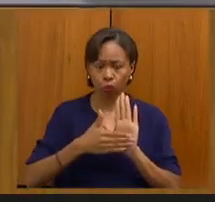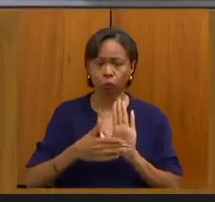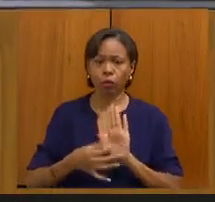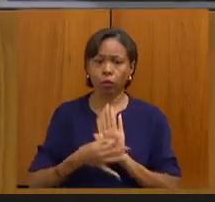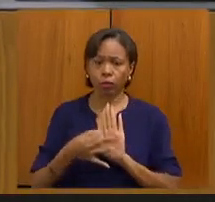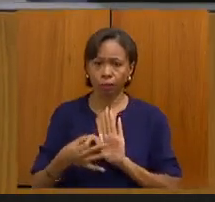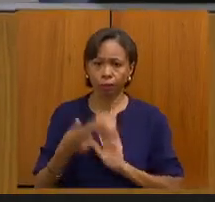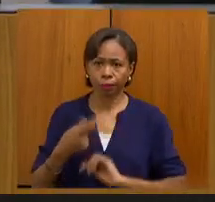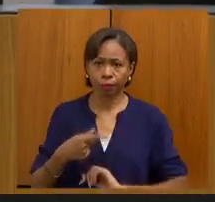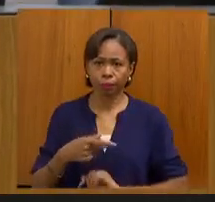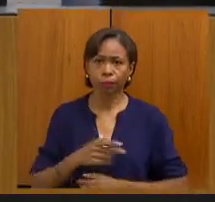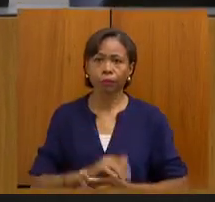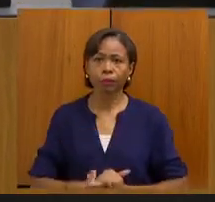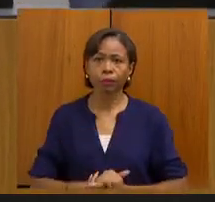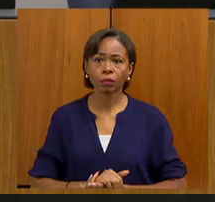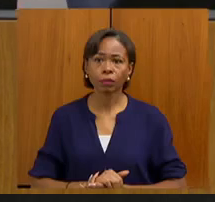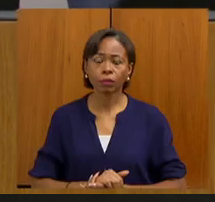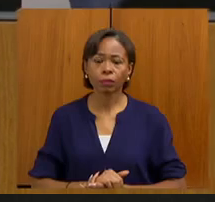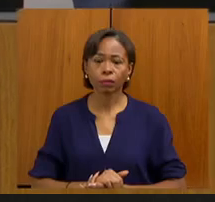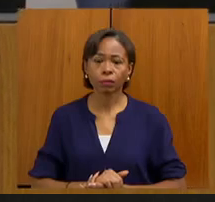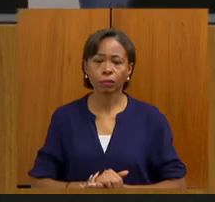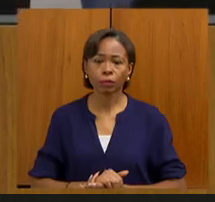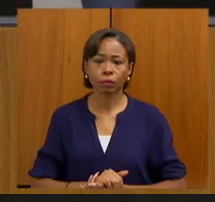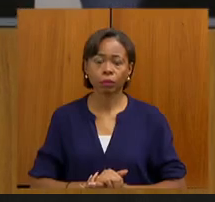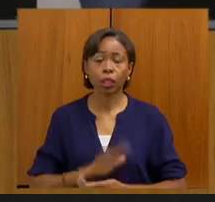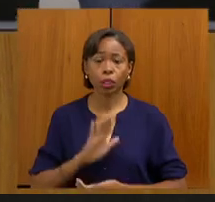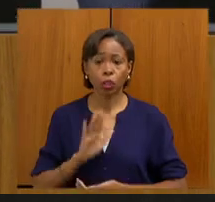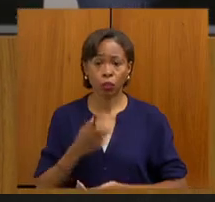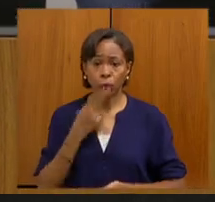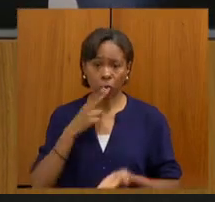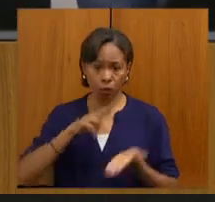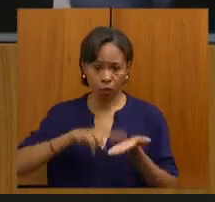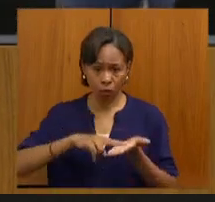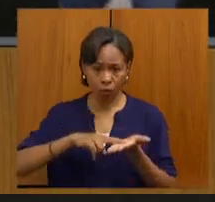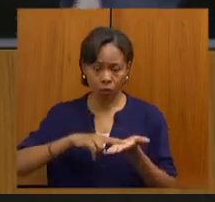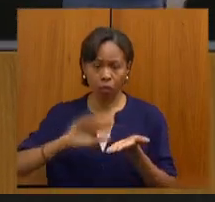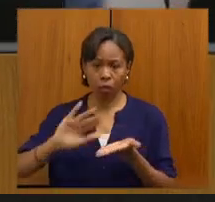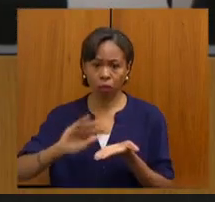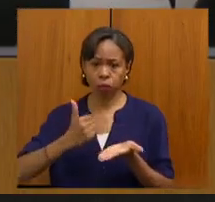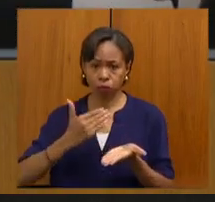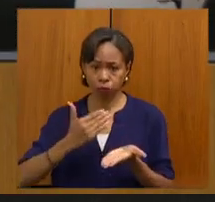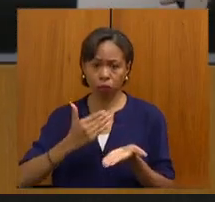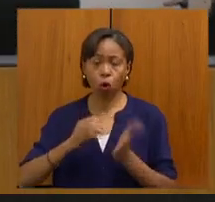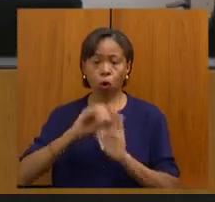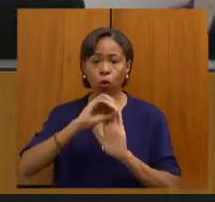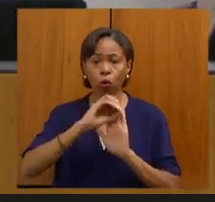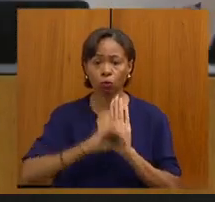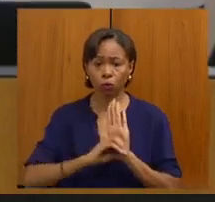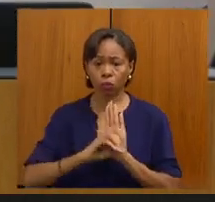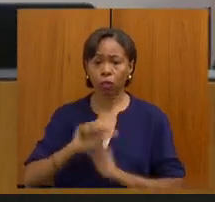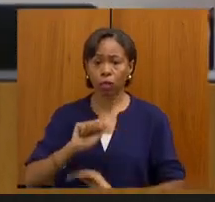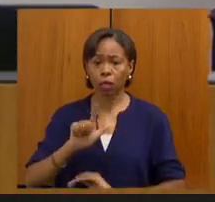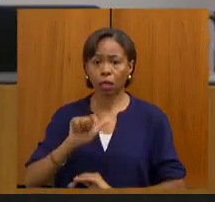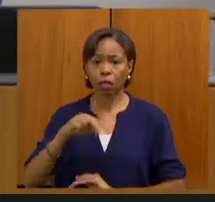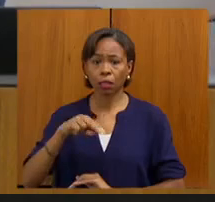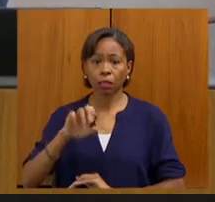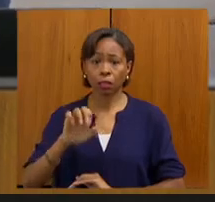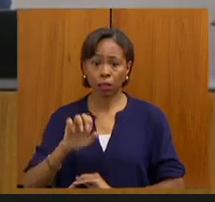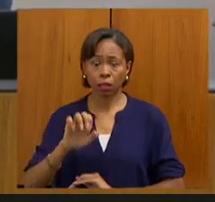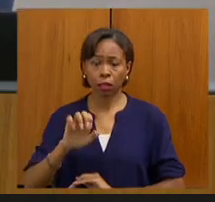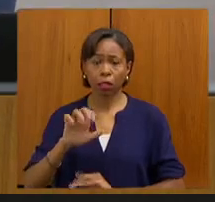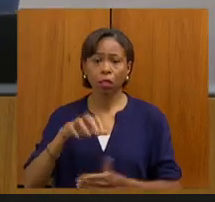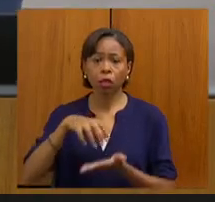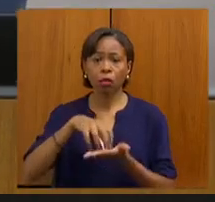A presidência informa o recebimento das seguintes correspondências. Ofício da senhora Aline Branco Macedo, da